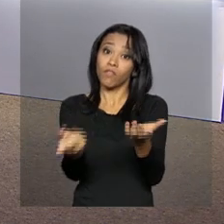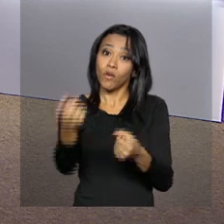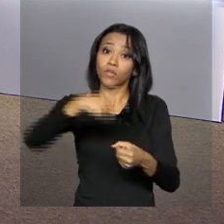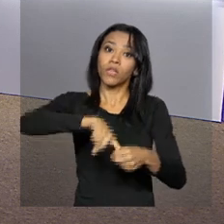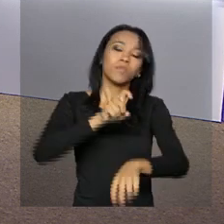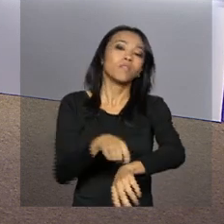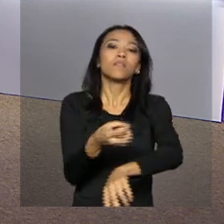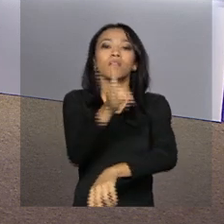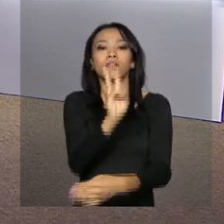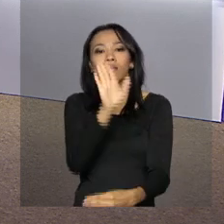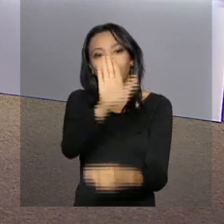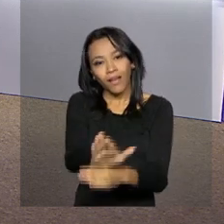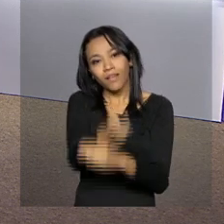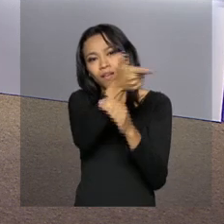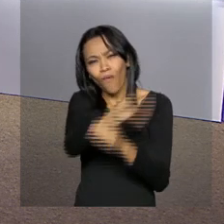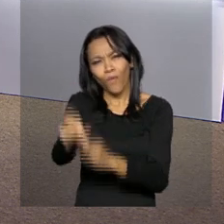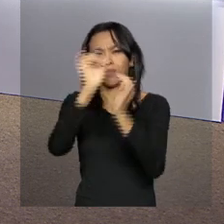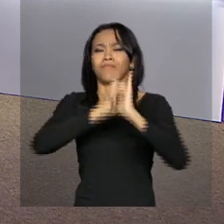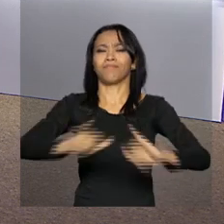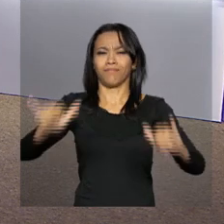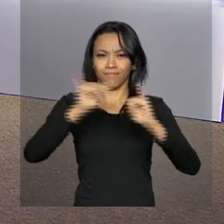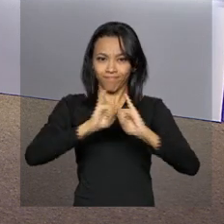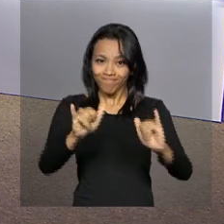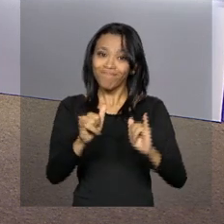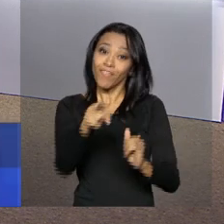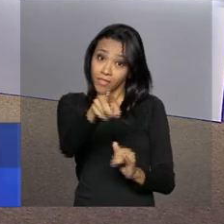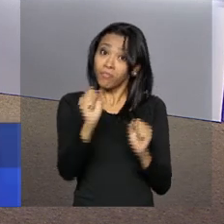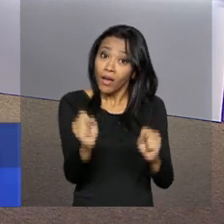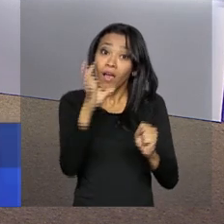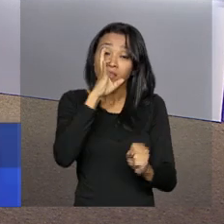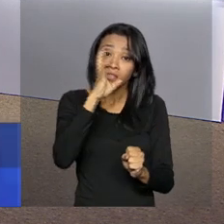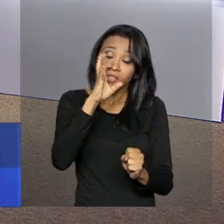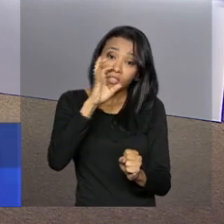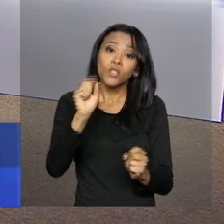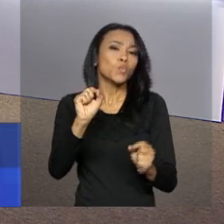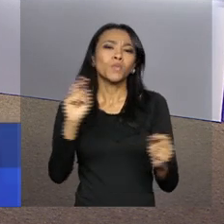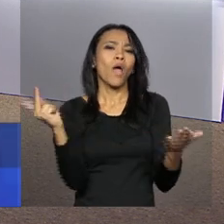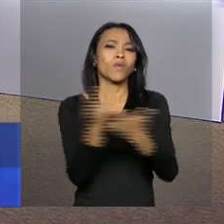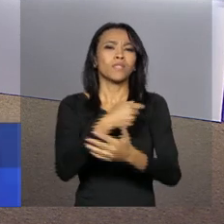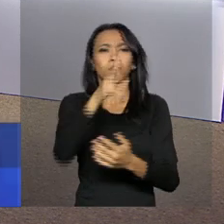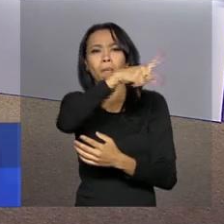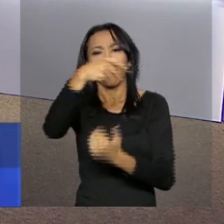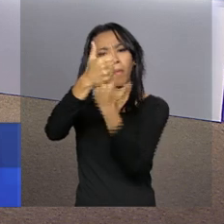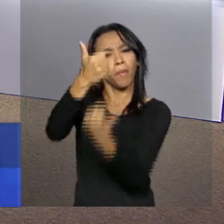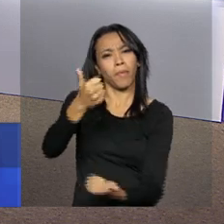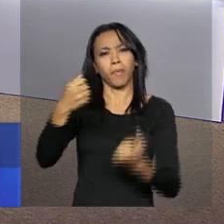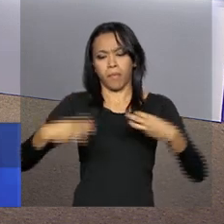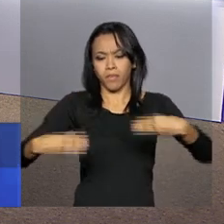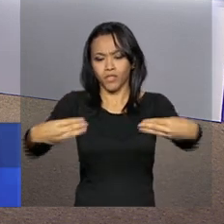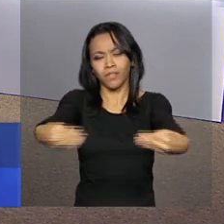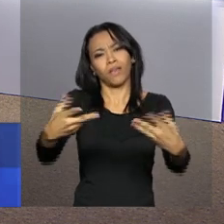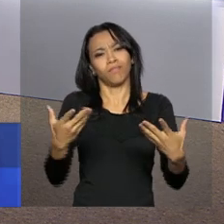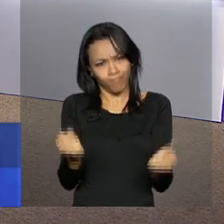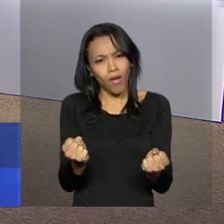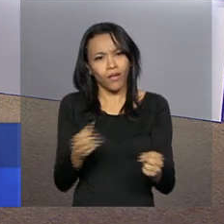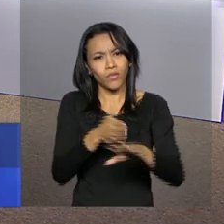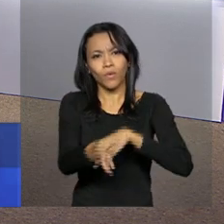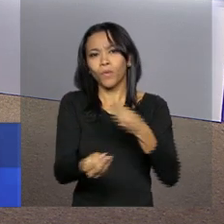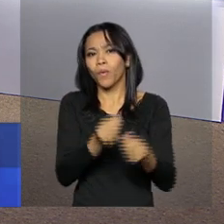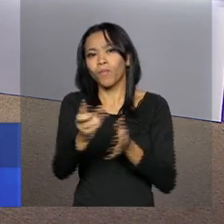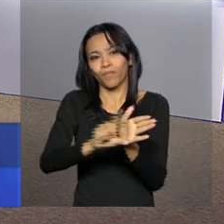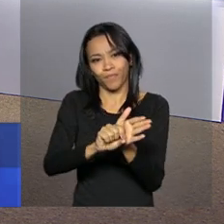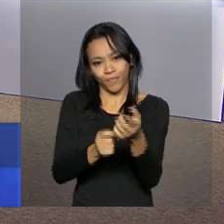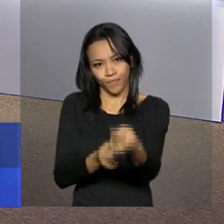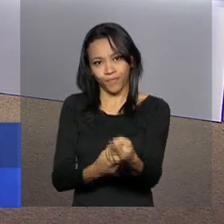Voltamos às três da tarde com outras informações. Acompanhe as novidades do Executivo Federal também nas nossas redes sociais, twitter